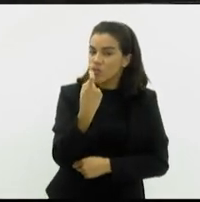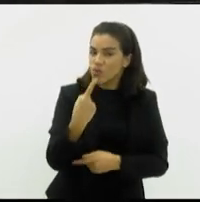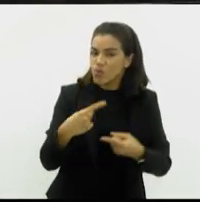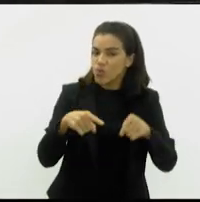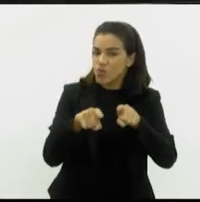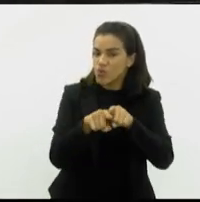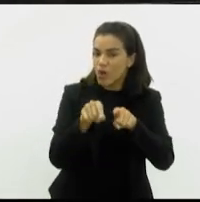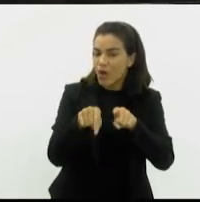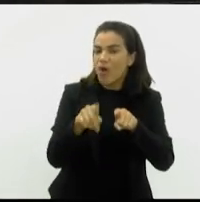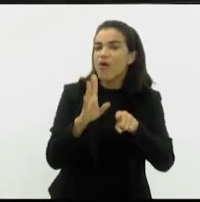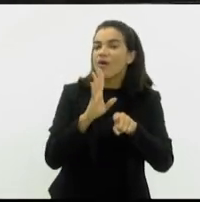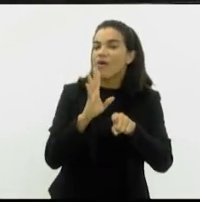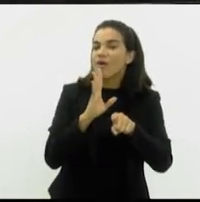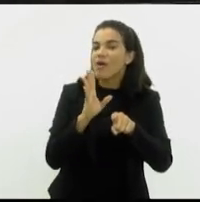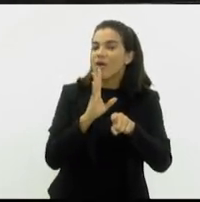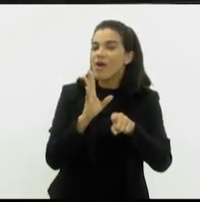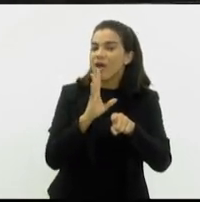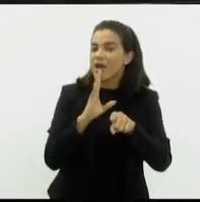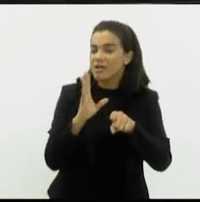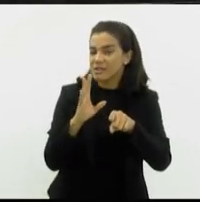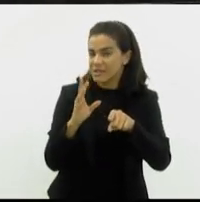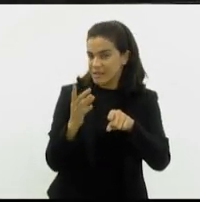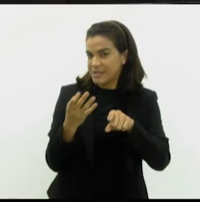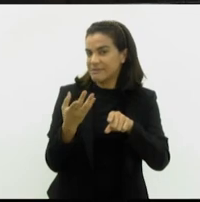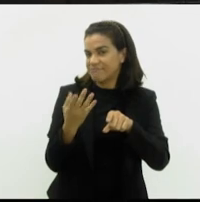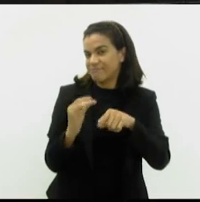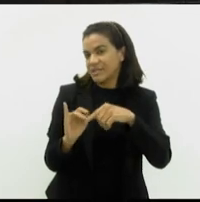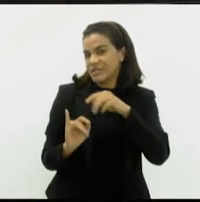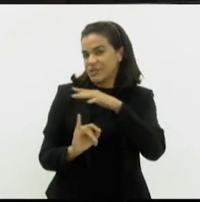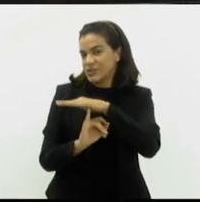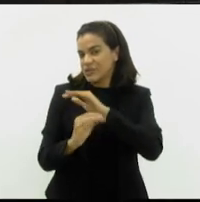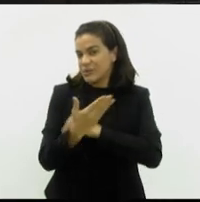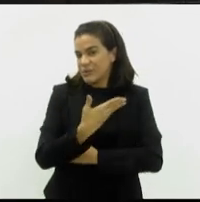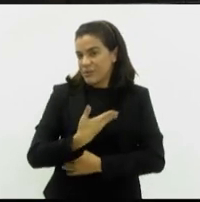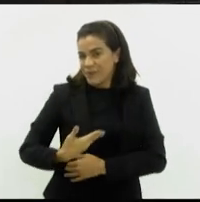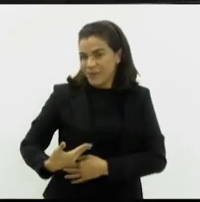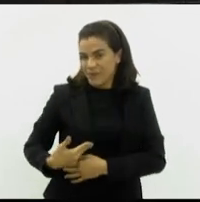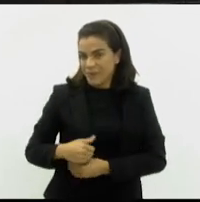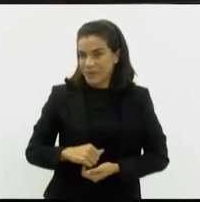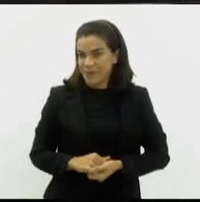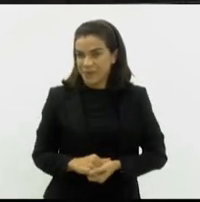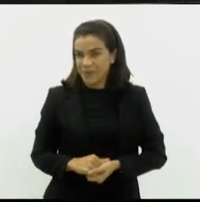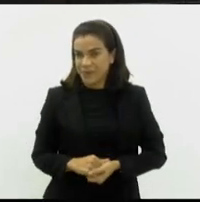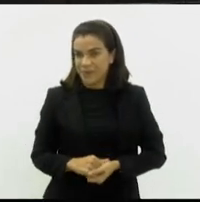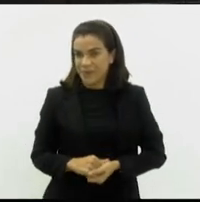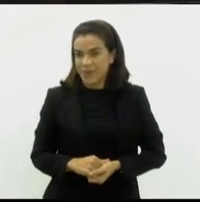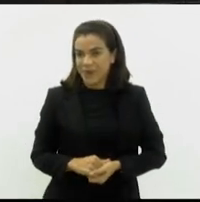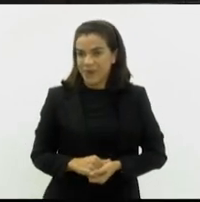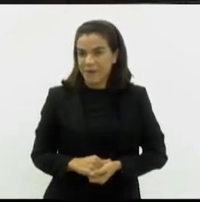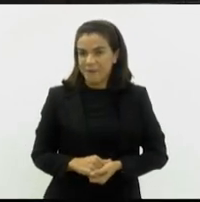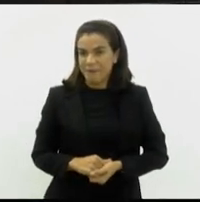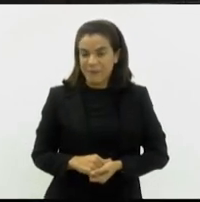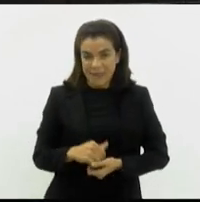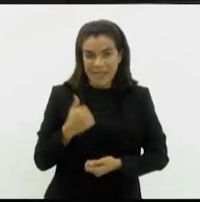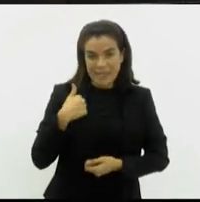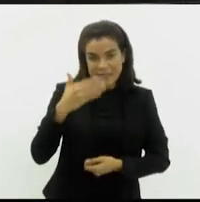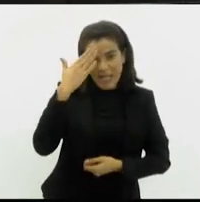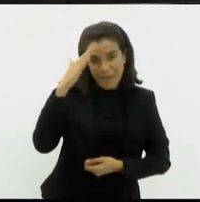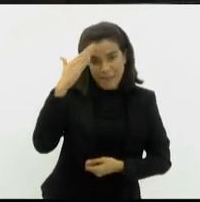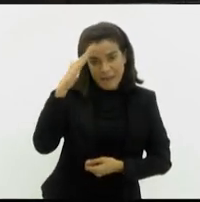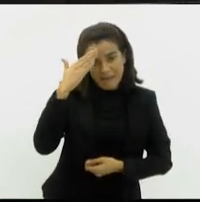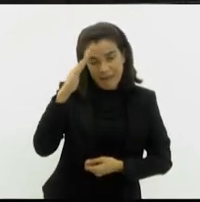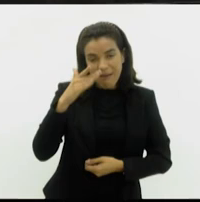é uma pessoa bem conhecida aos órgãos públicos. Para quem sabe ler, um pingo é letra.